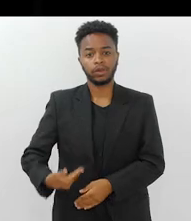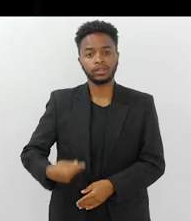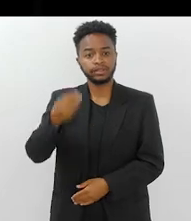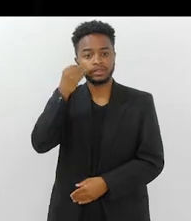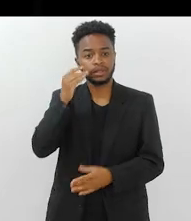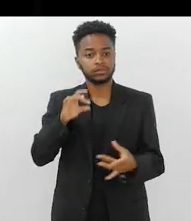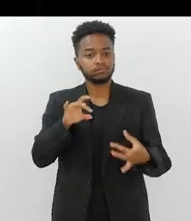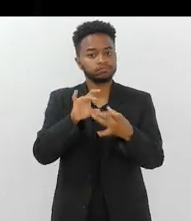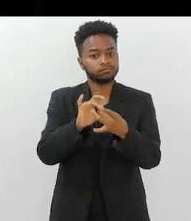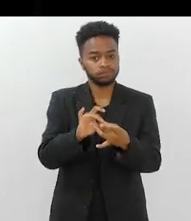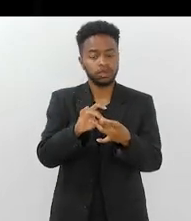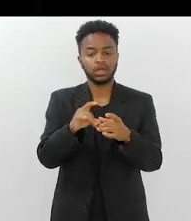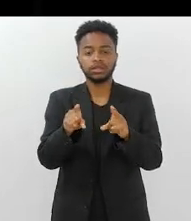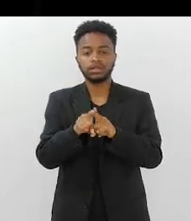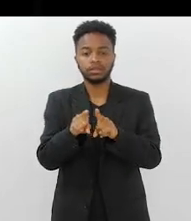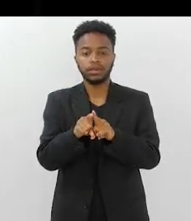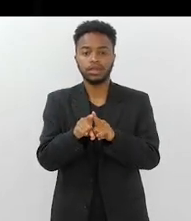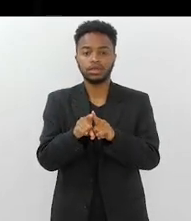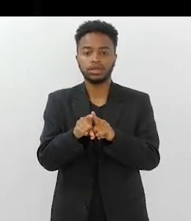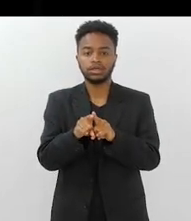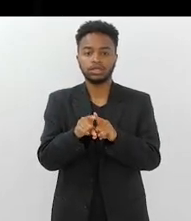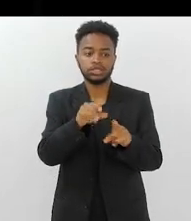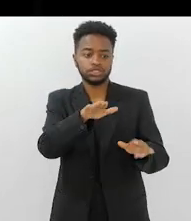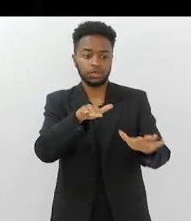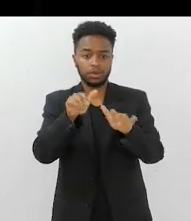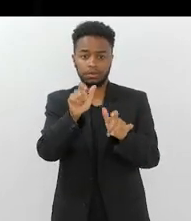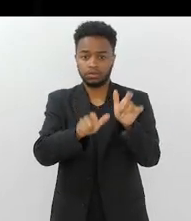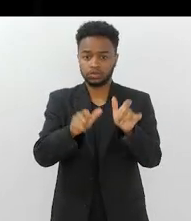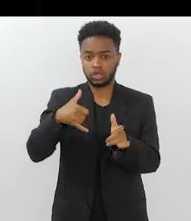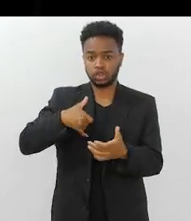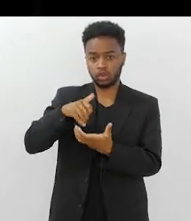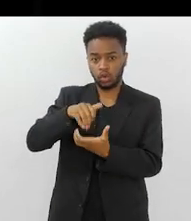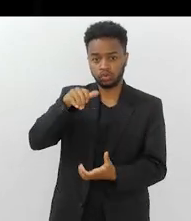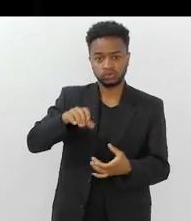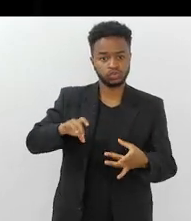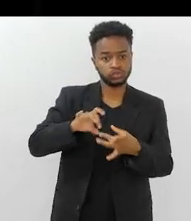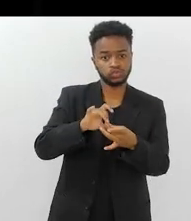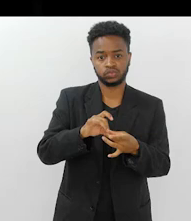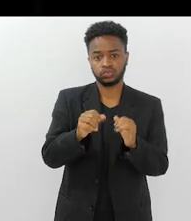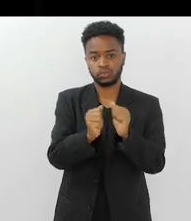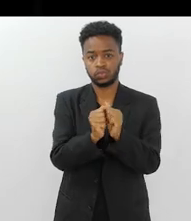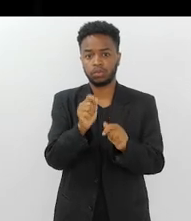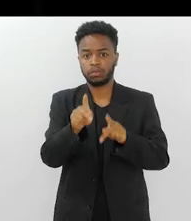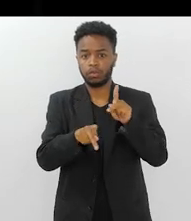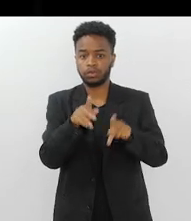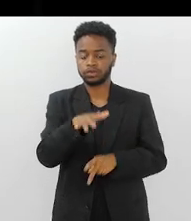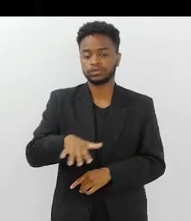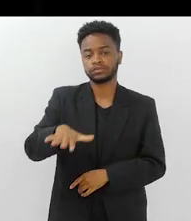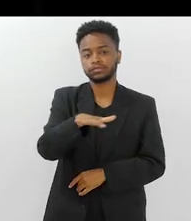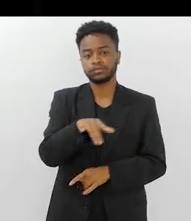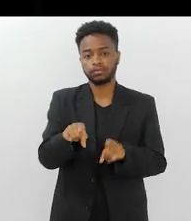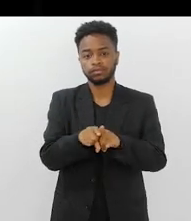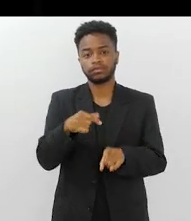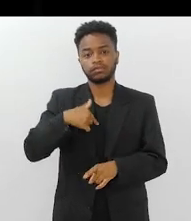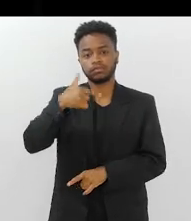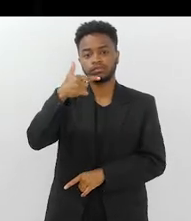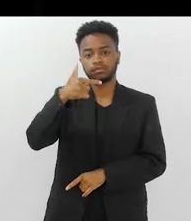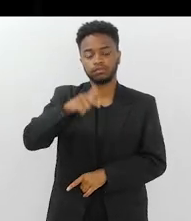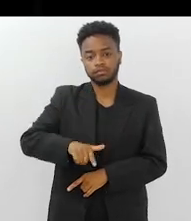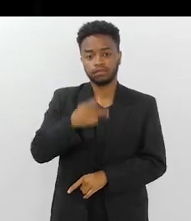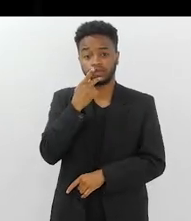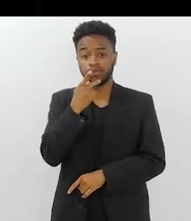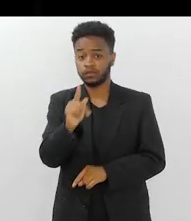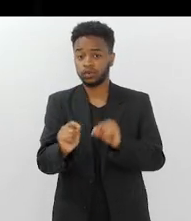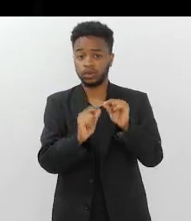integração, de estar inserindo esses idosos na população em geral. E volto a falar que é